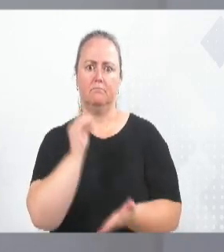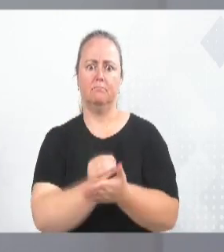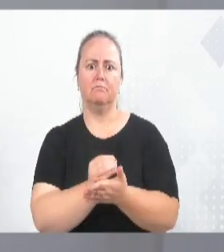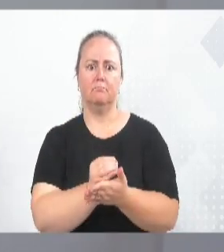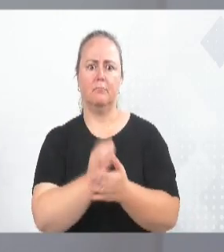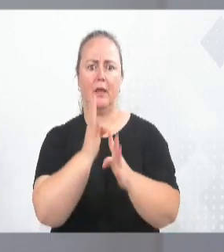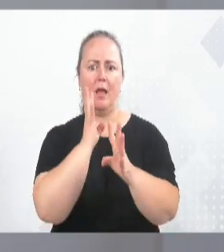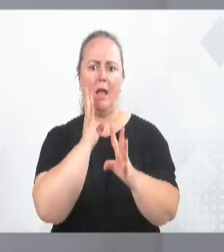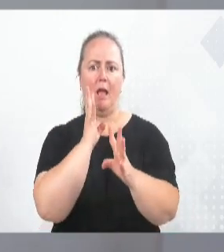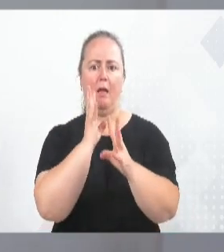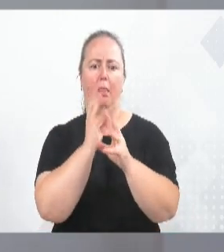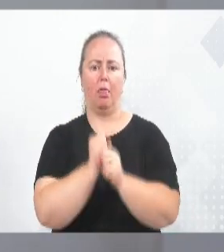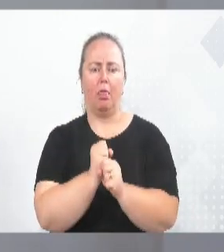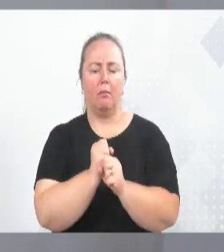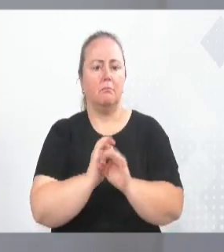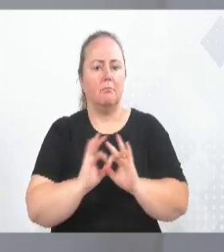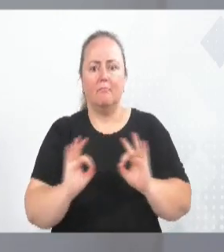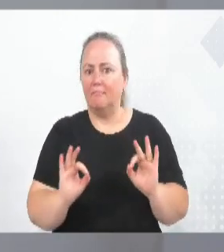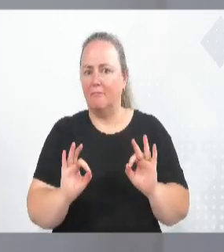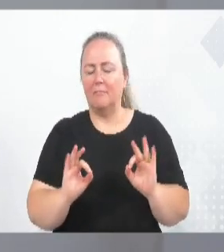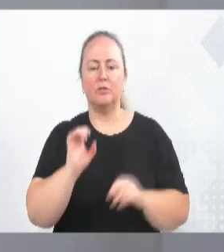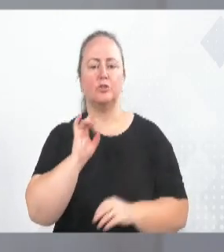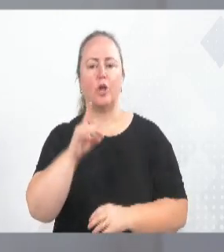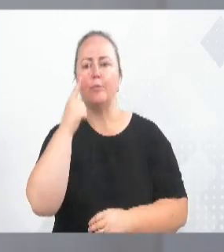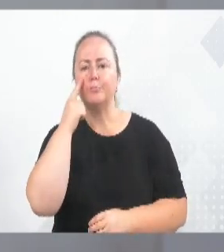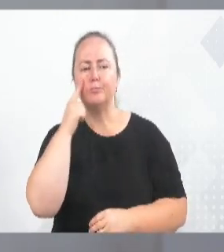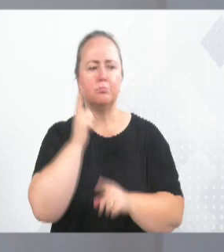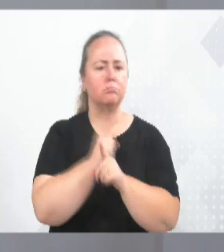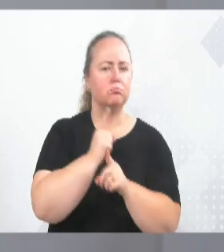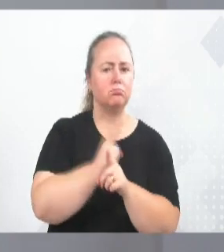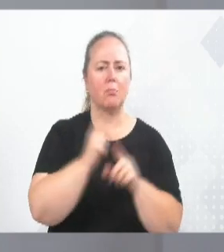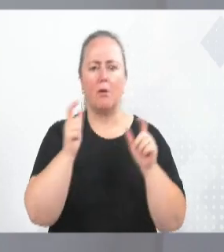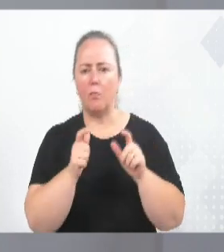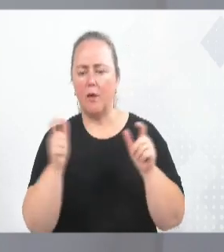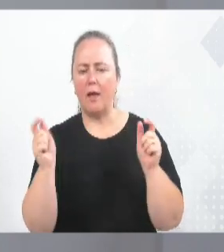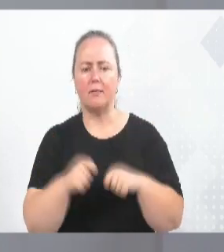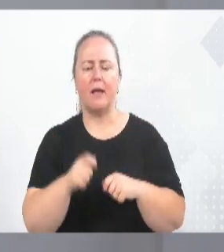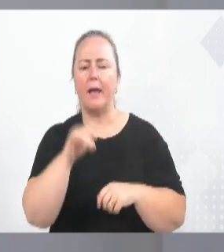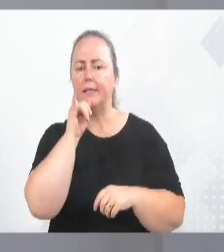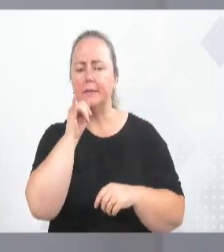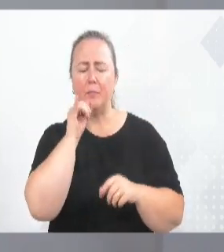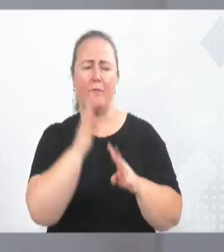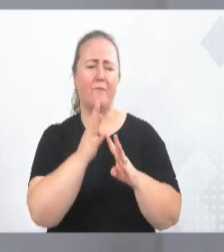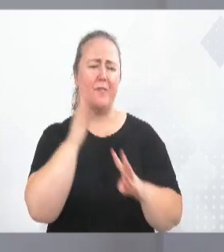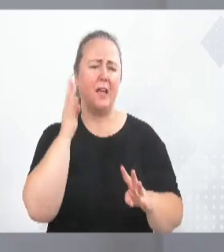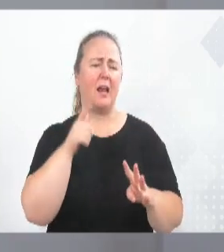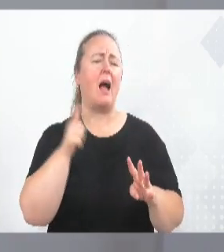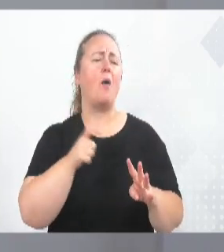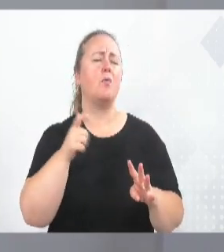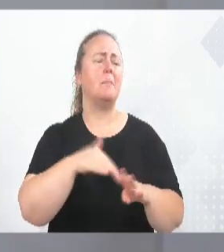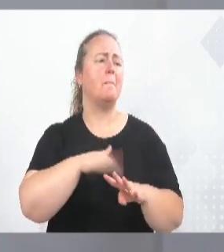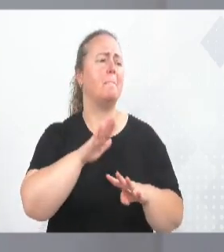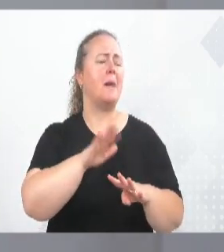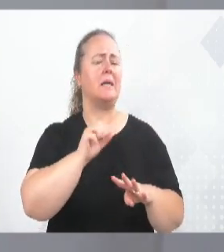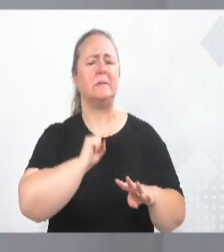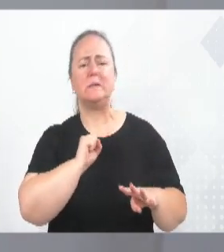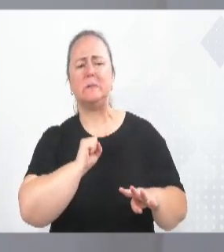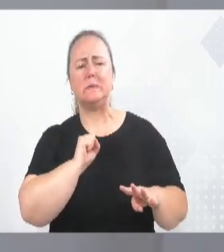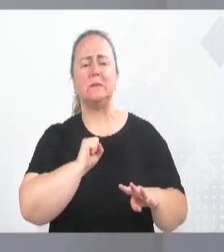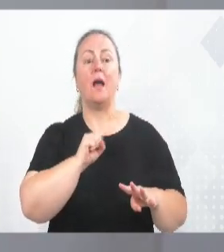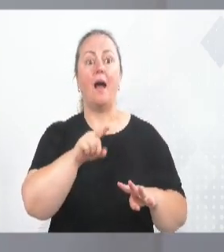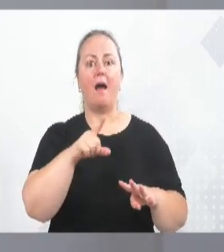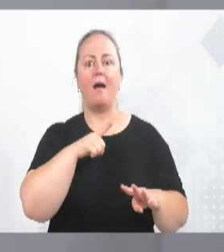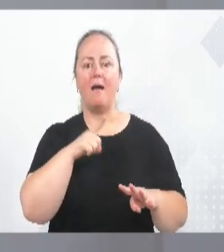única. É só achar os locais onde, de fato, nós temos, onde a demanda é muito grande, achar os CIs que, de fato, têm espaço físico e têm